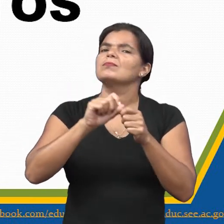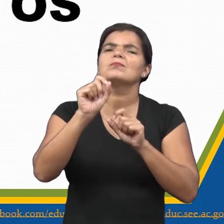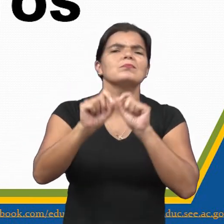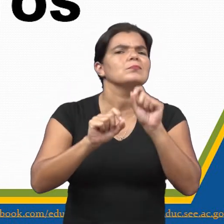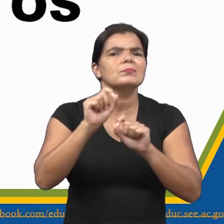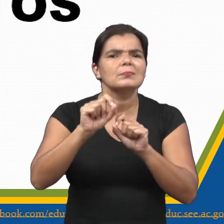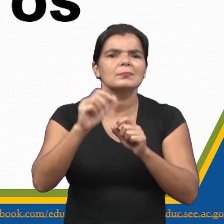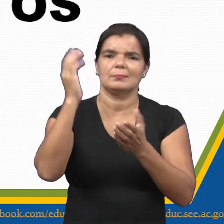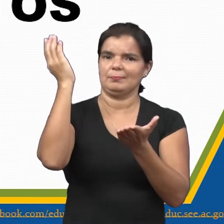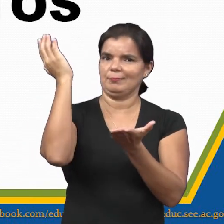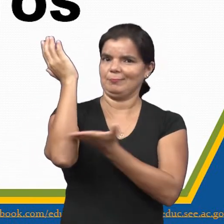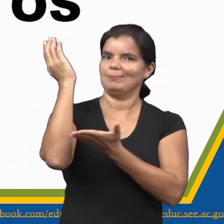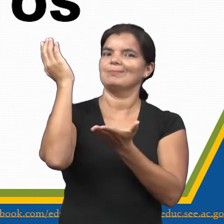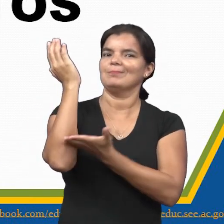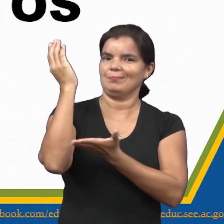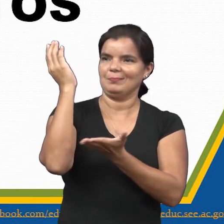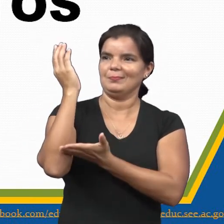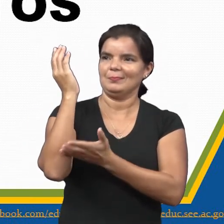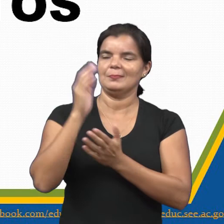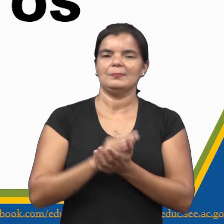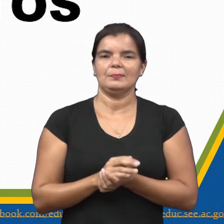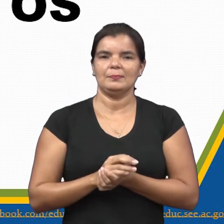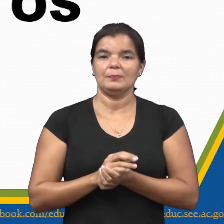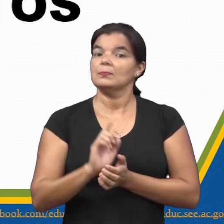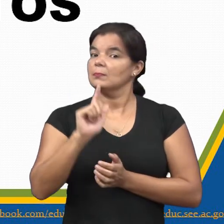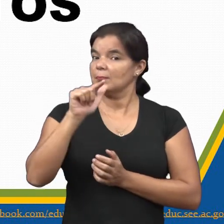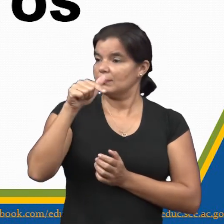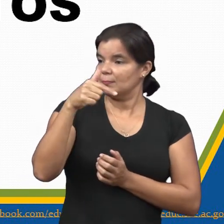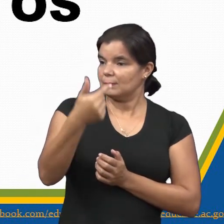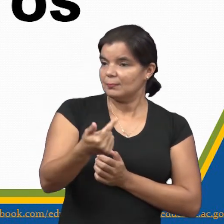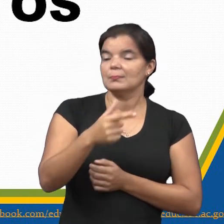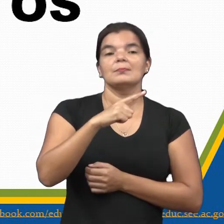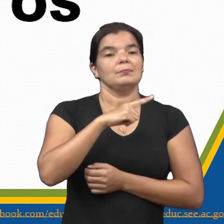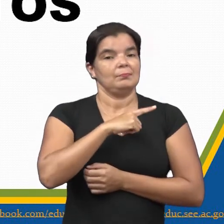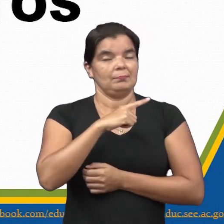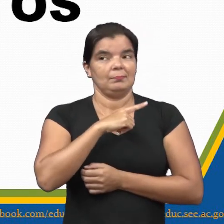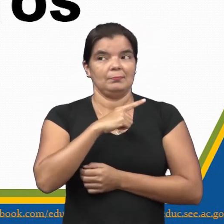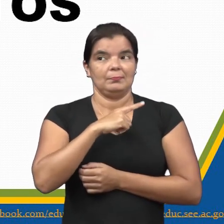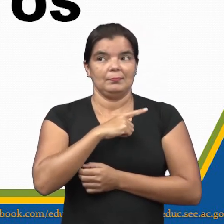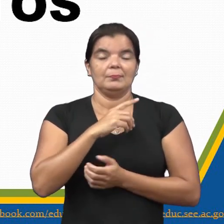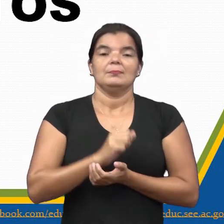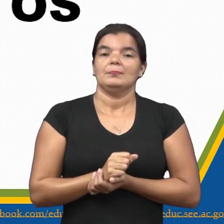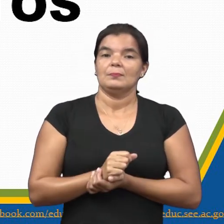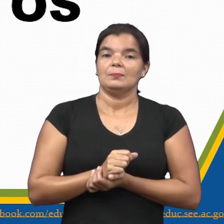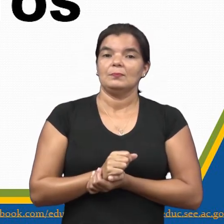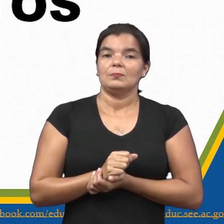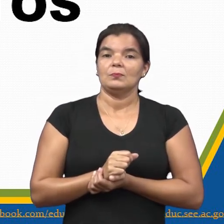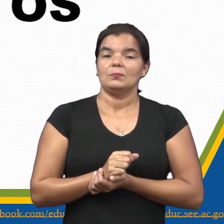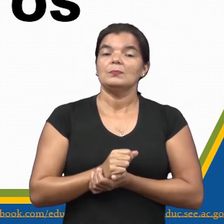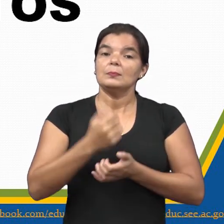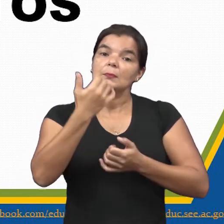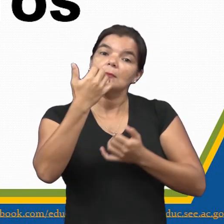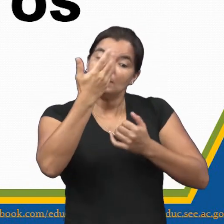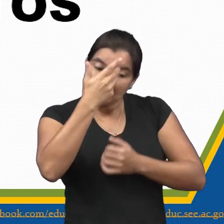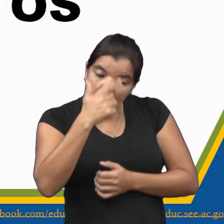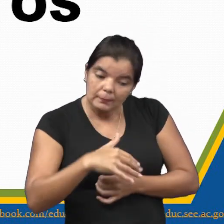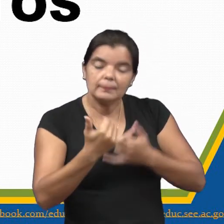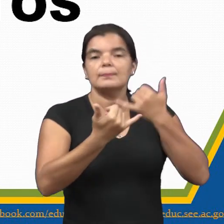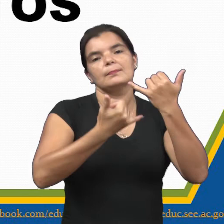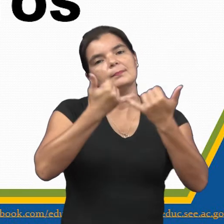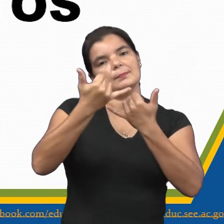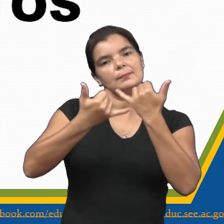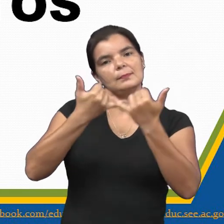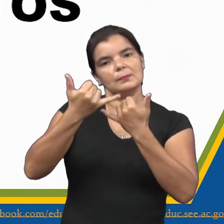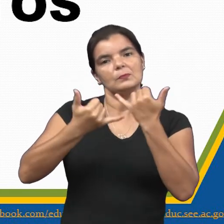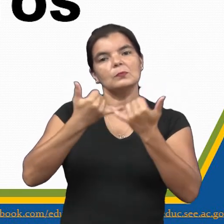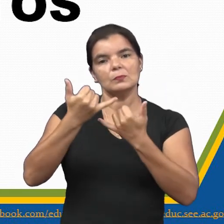madeira. Além do trenzinho, nós temos crianças brincando